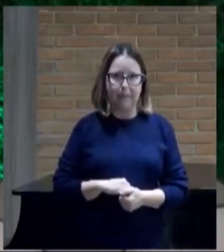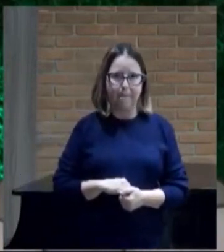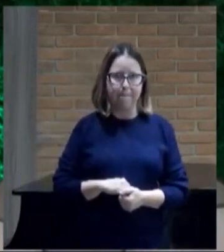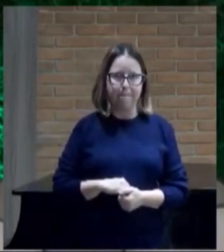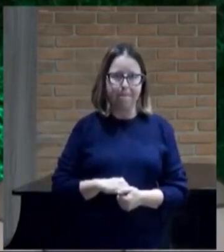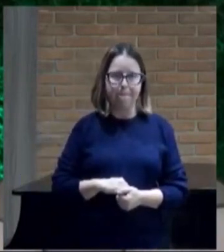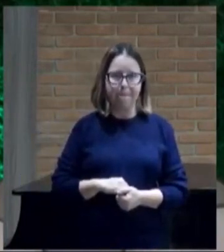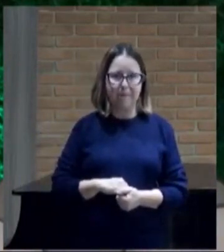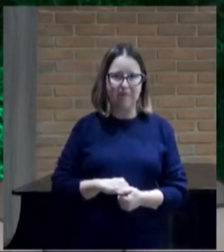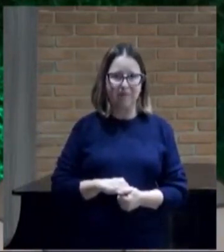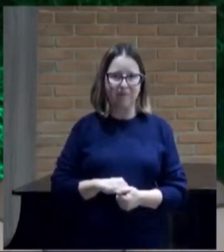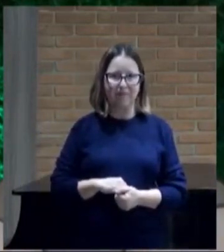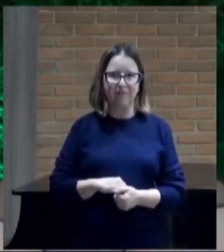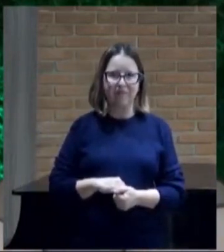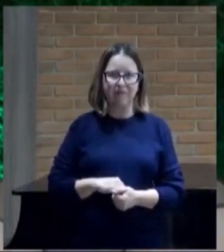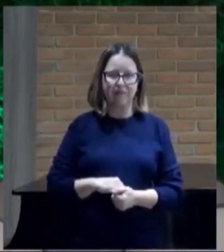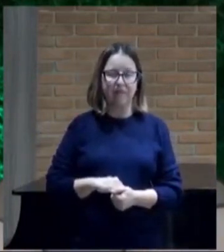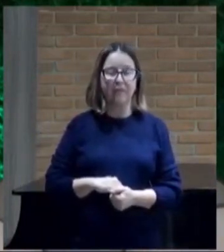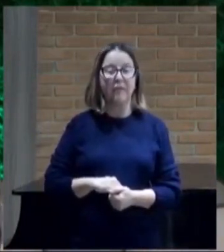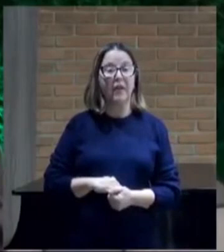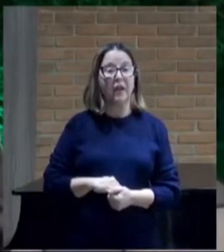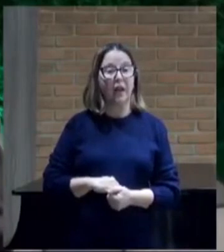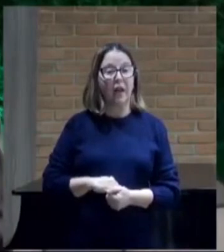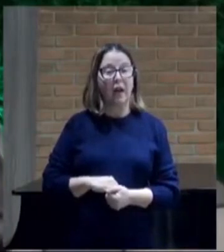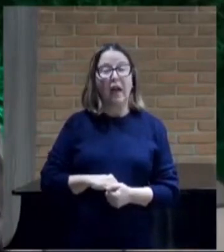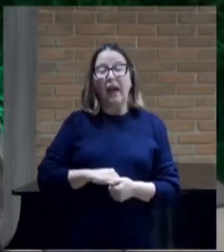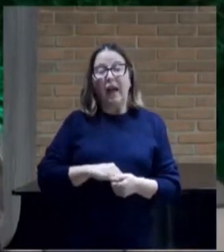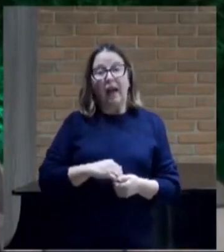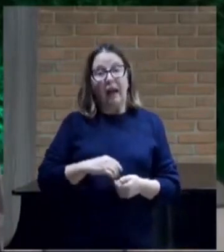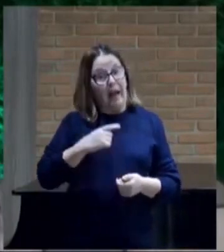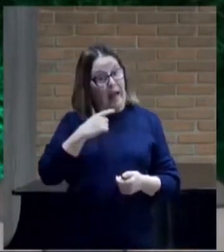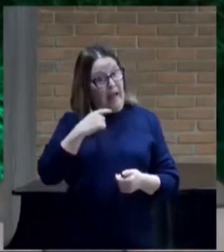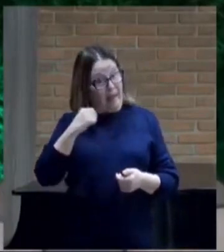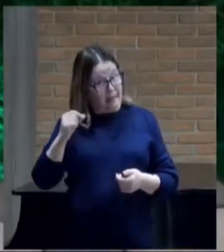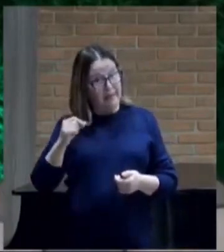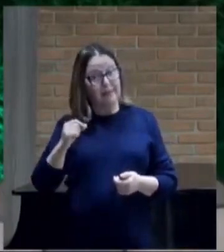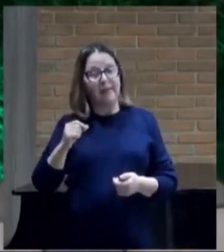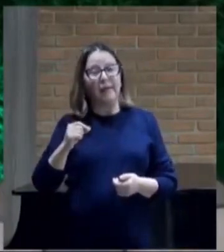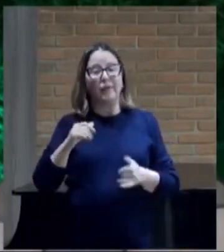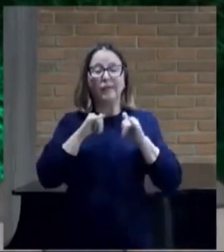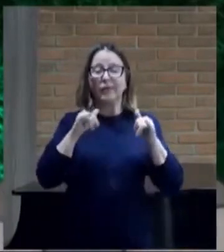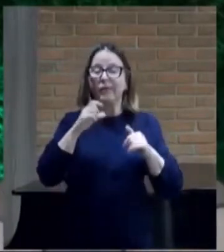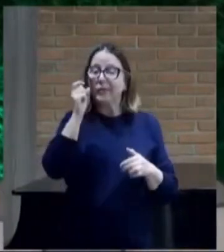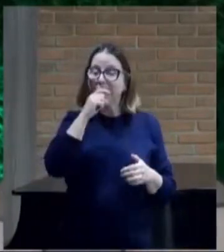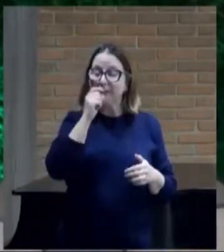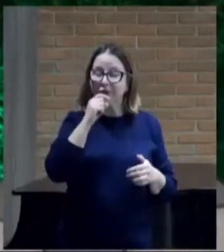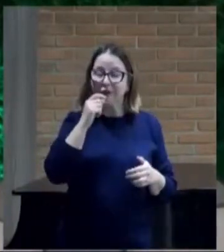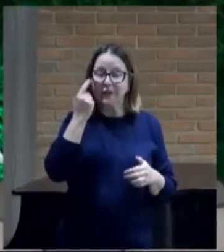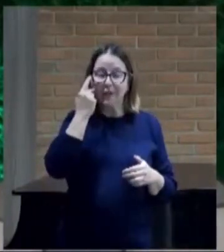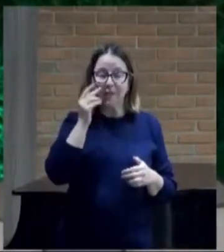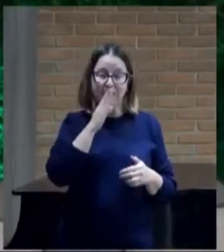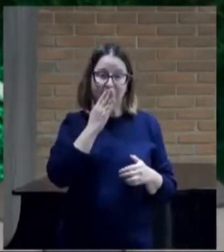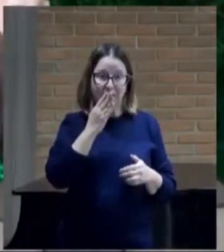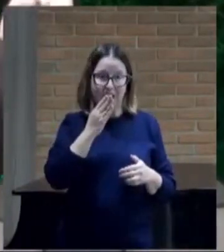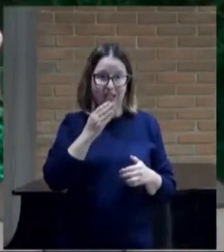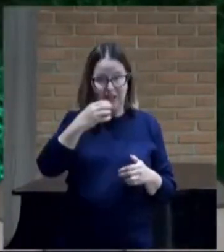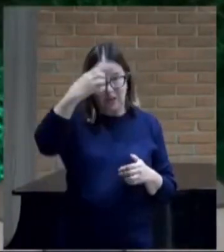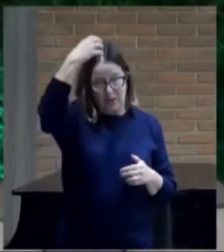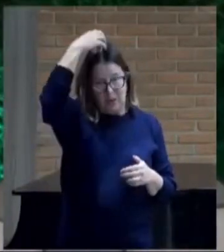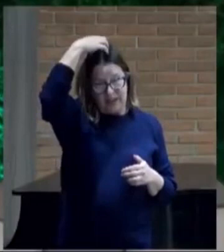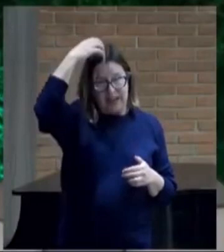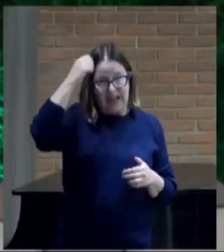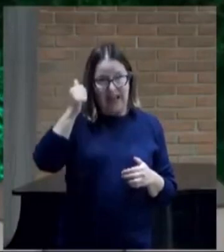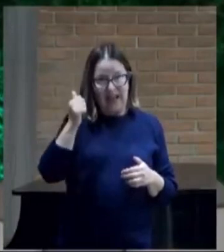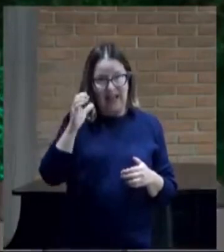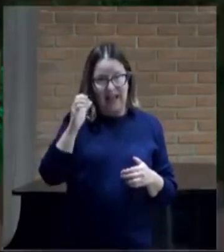e eles saíram e contando a mentira para enganar Acabe então dá uma leiteira mais um pouquinho daqui a pouco